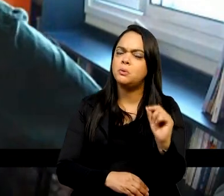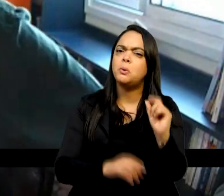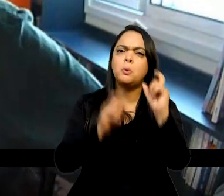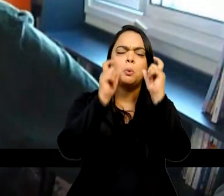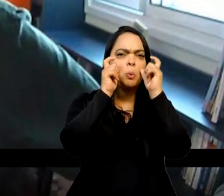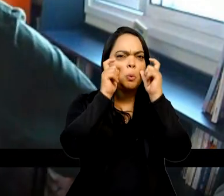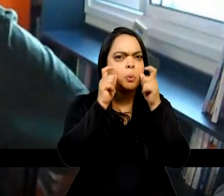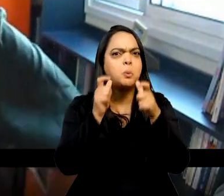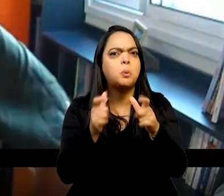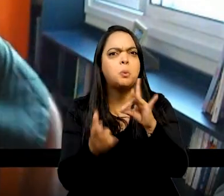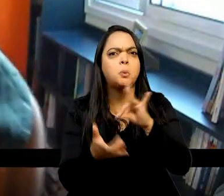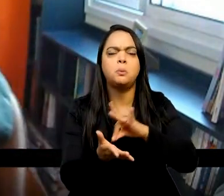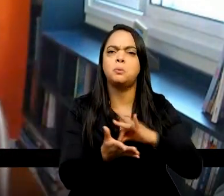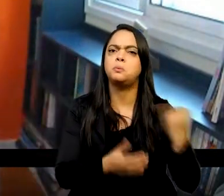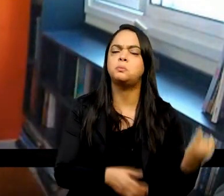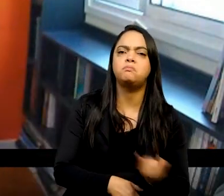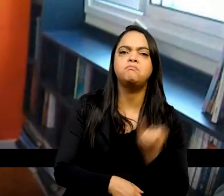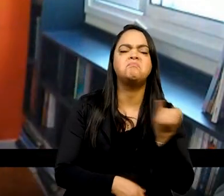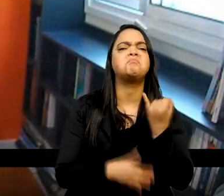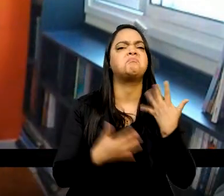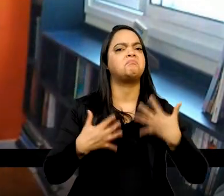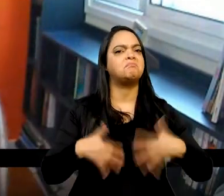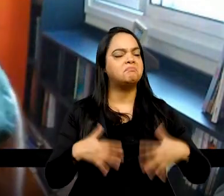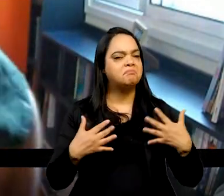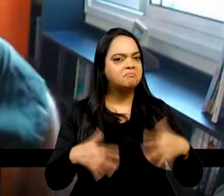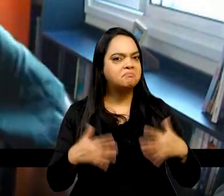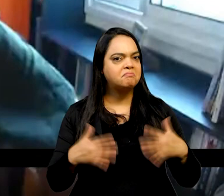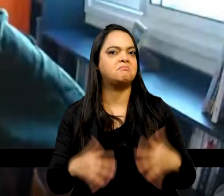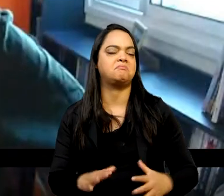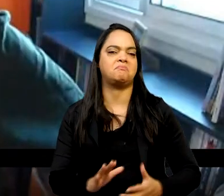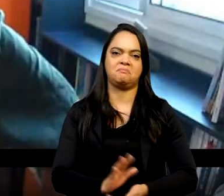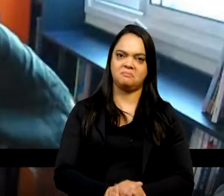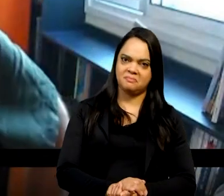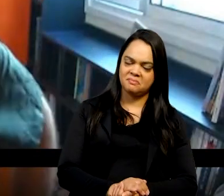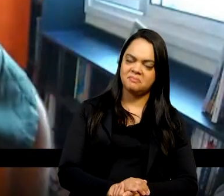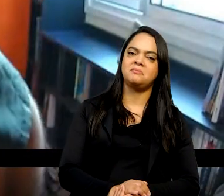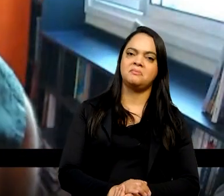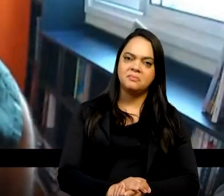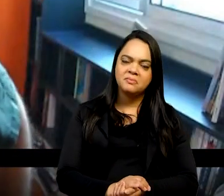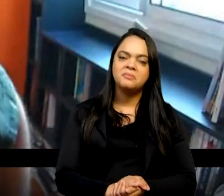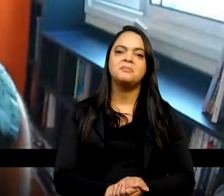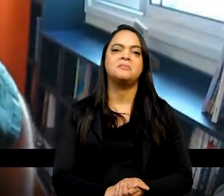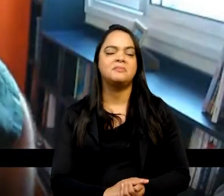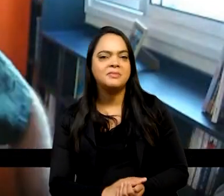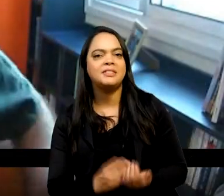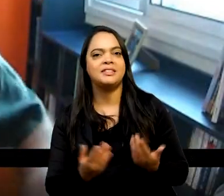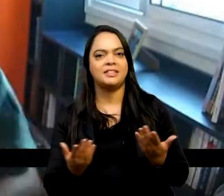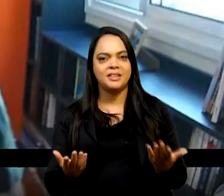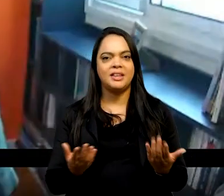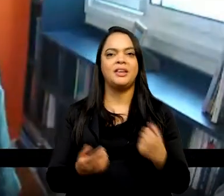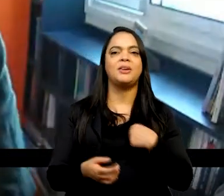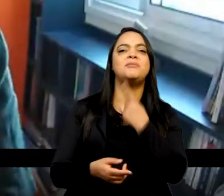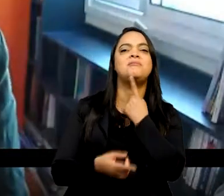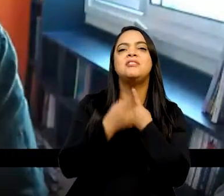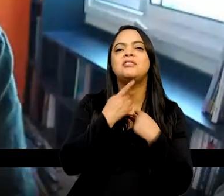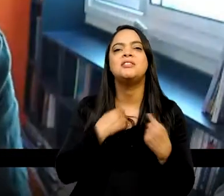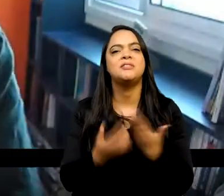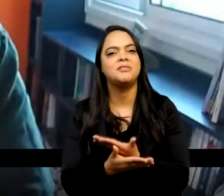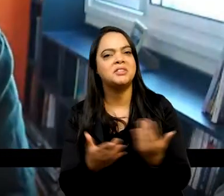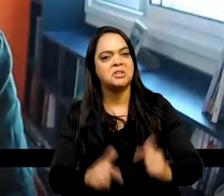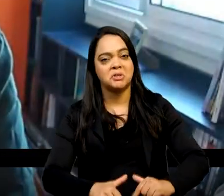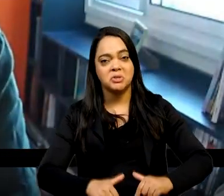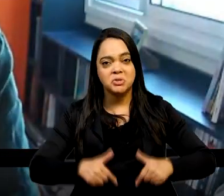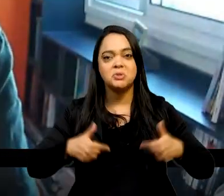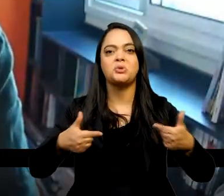interessante, muito importante, e muito alviçareira, vocês tenham muito boa sorte, com certeza essa iniciativa